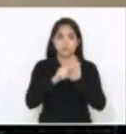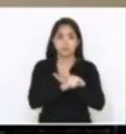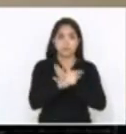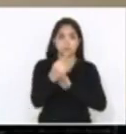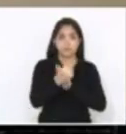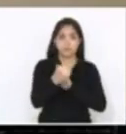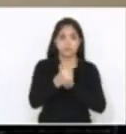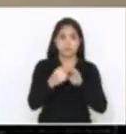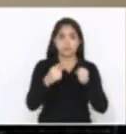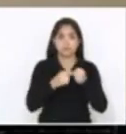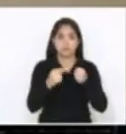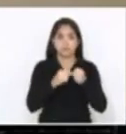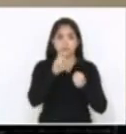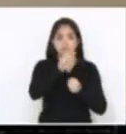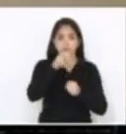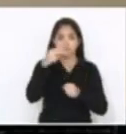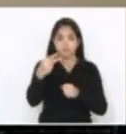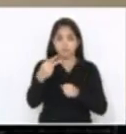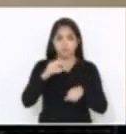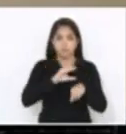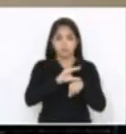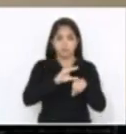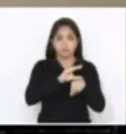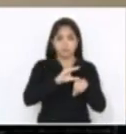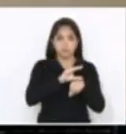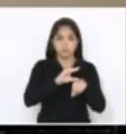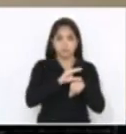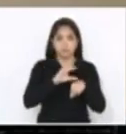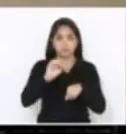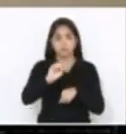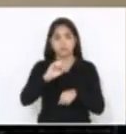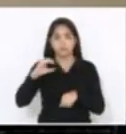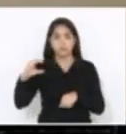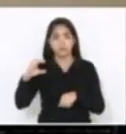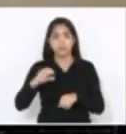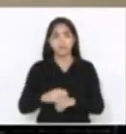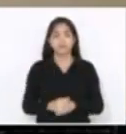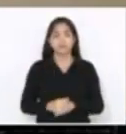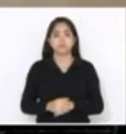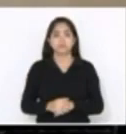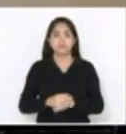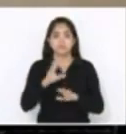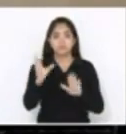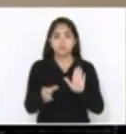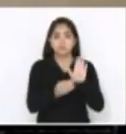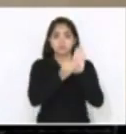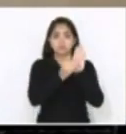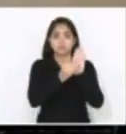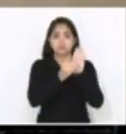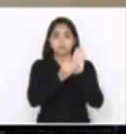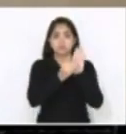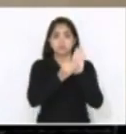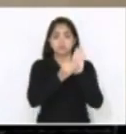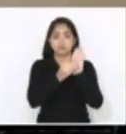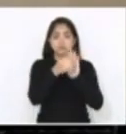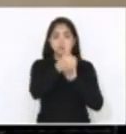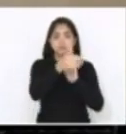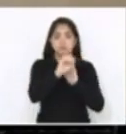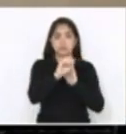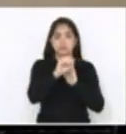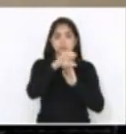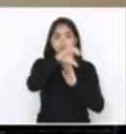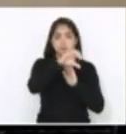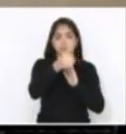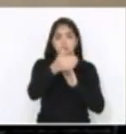artigo 52 da Constituição do Estado de Santa Catarina e acrescenta aos parágrafos 9º, 10º, 11º